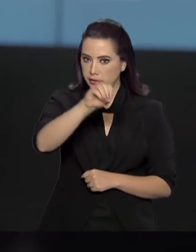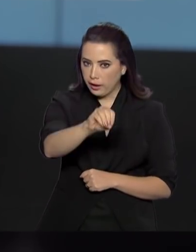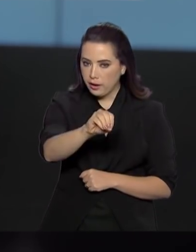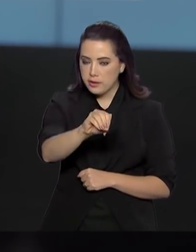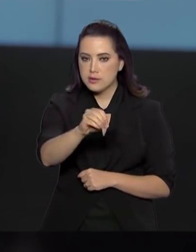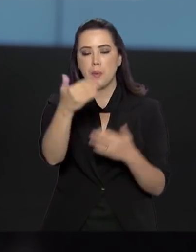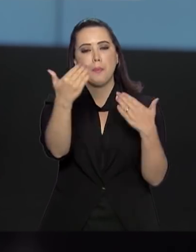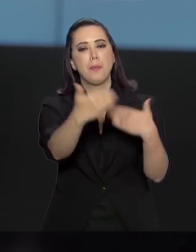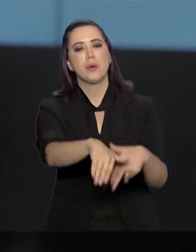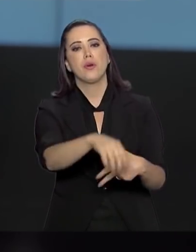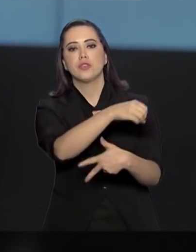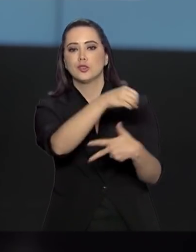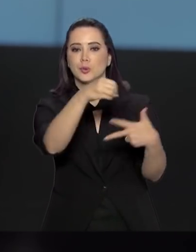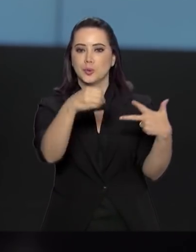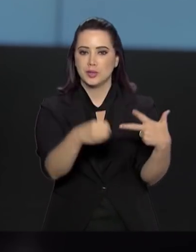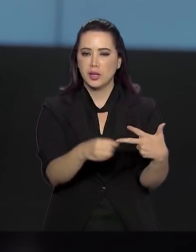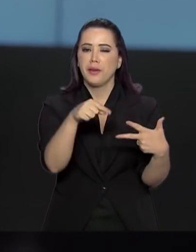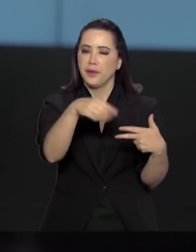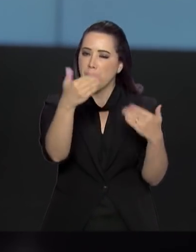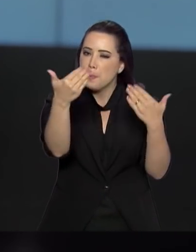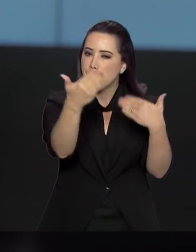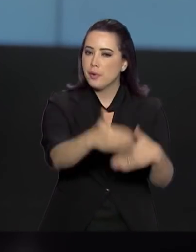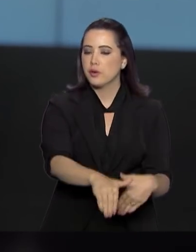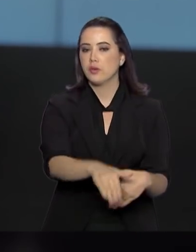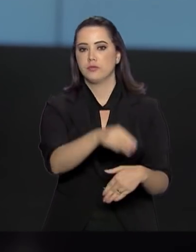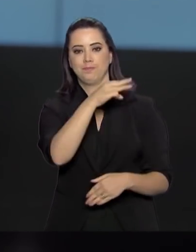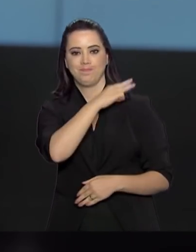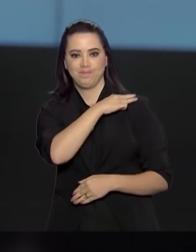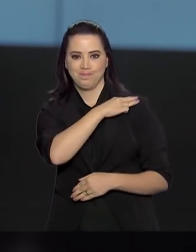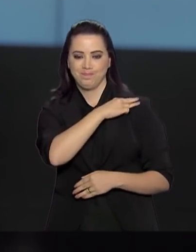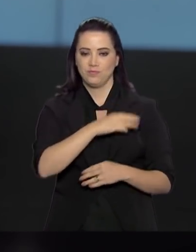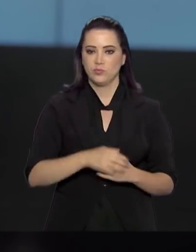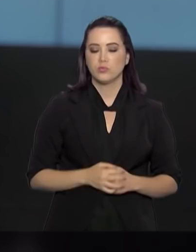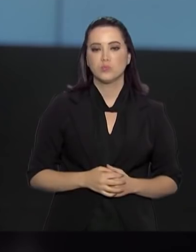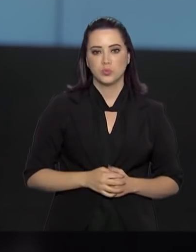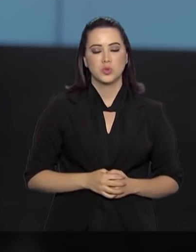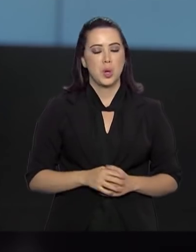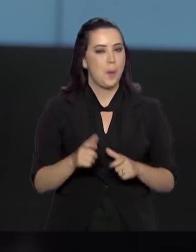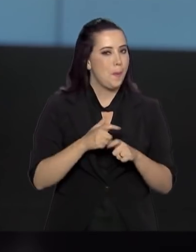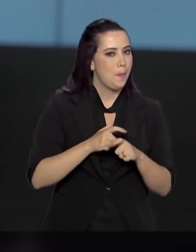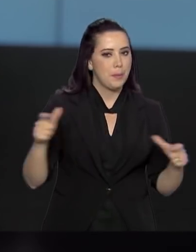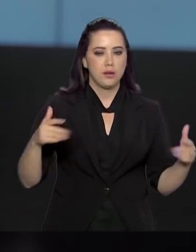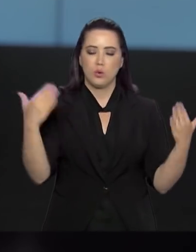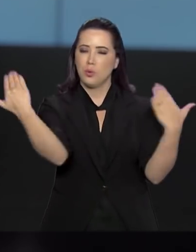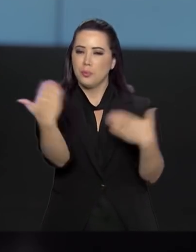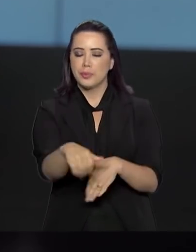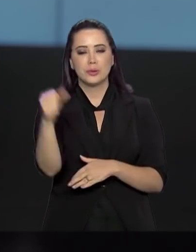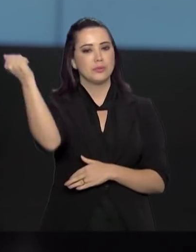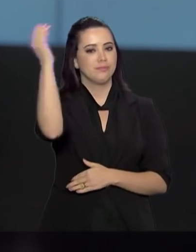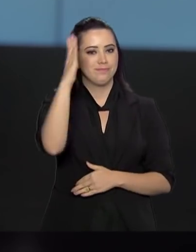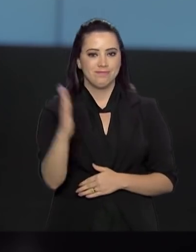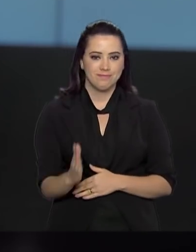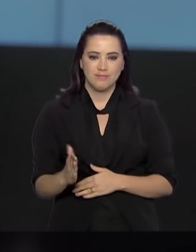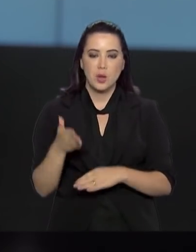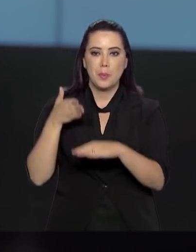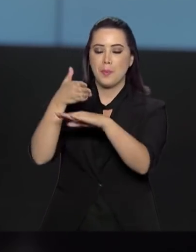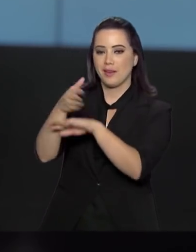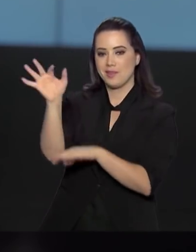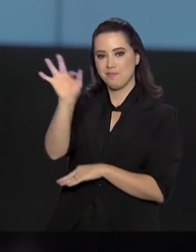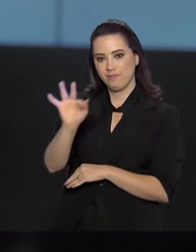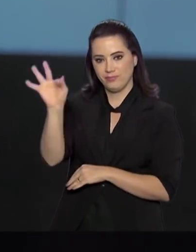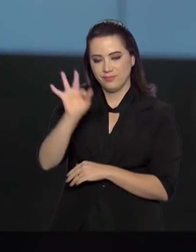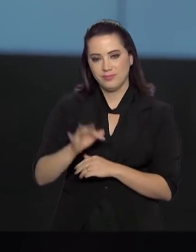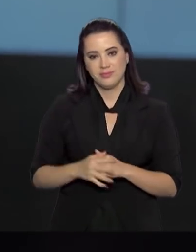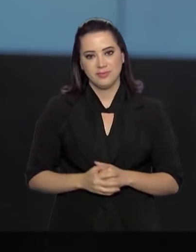as provas do Enem, o Exame Nacional do Ensino Médio. É o maior exame do Brasil que dá acesso ao ensino